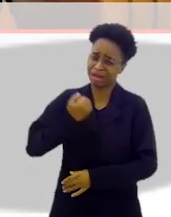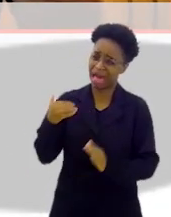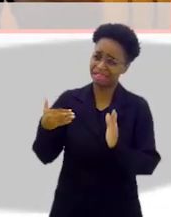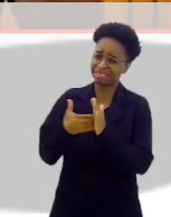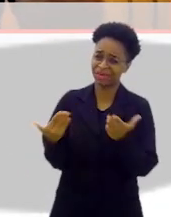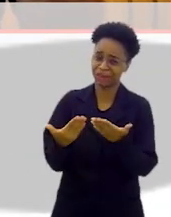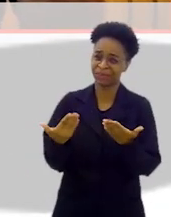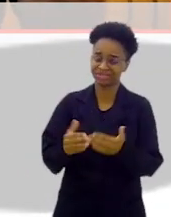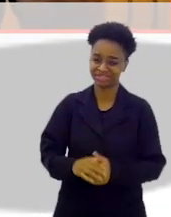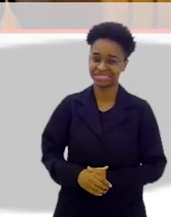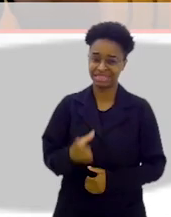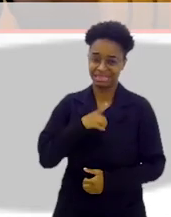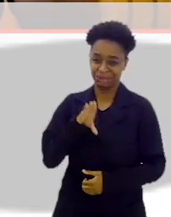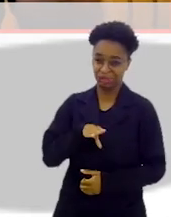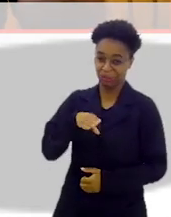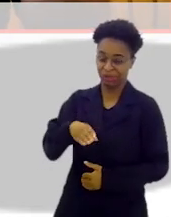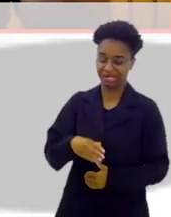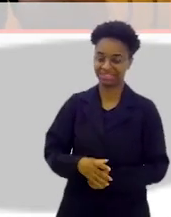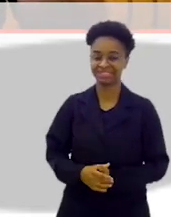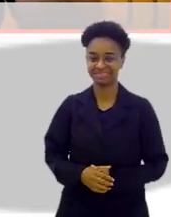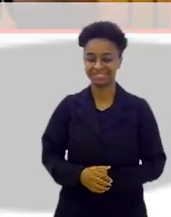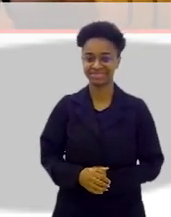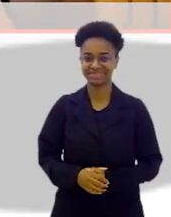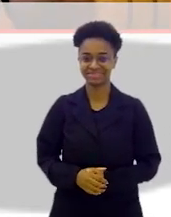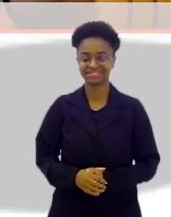surpreso, até hoje, por ter tido essa coragem.